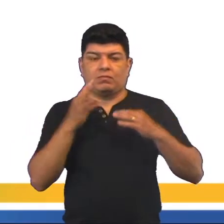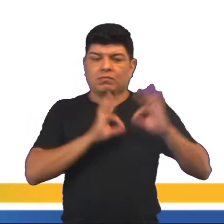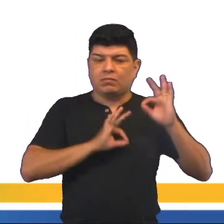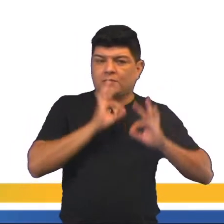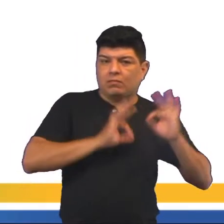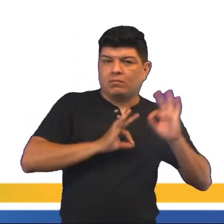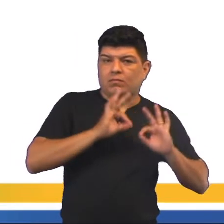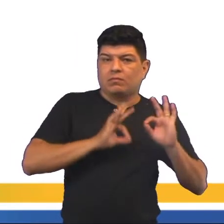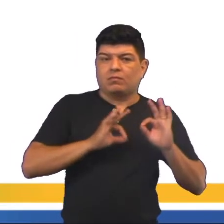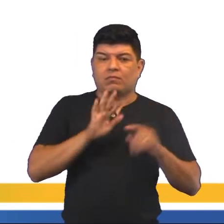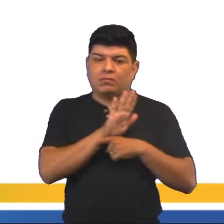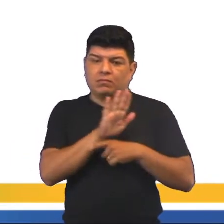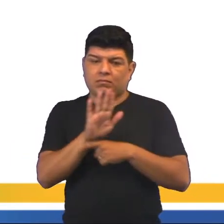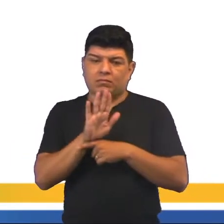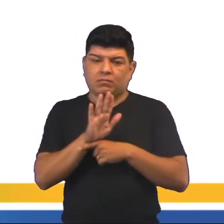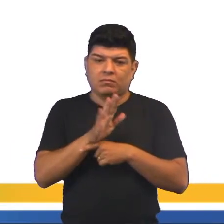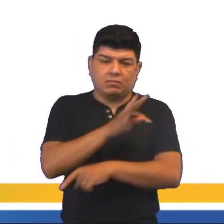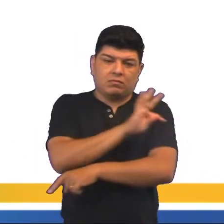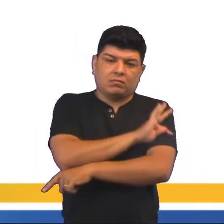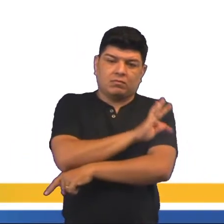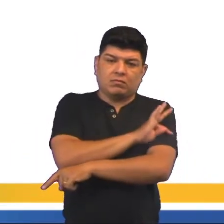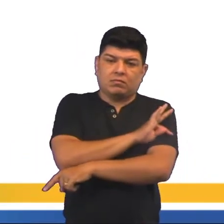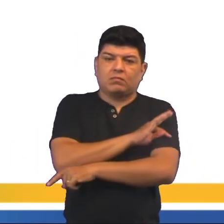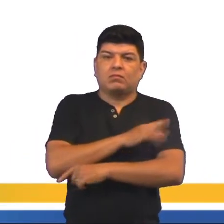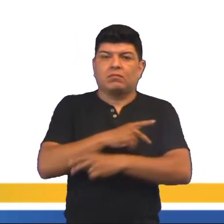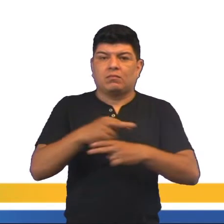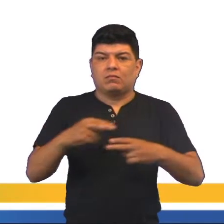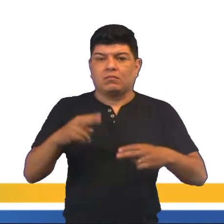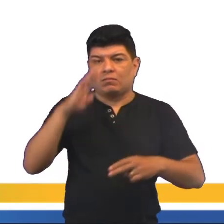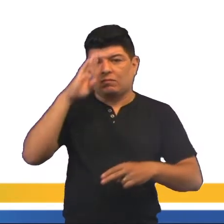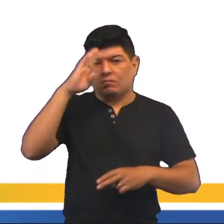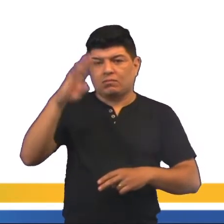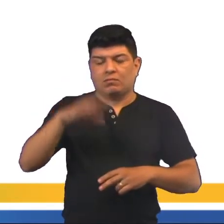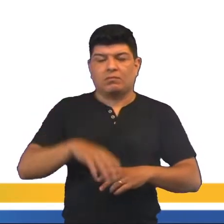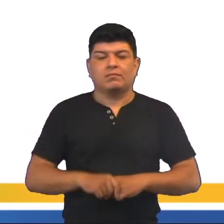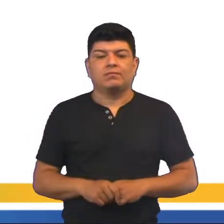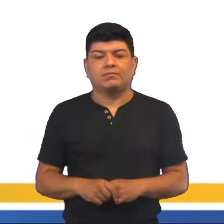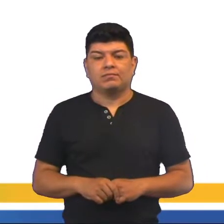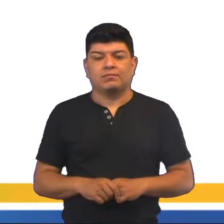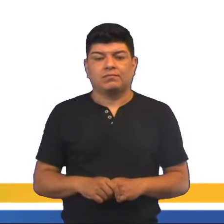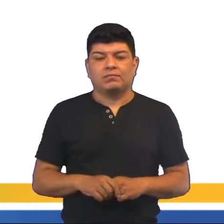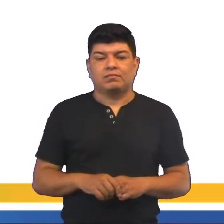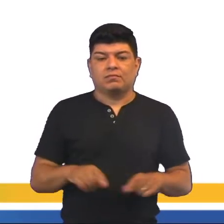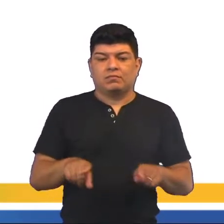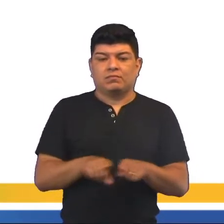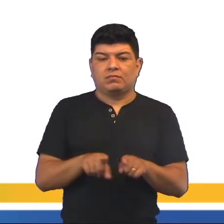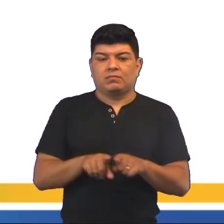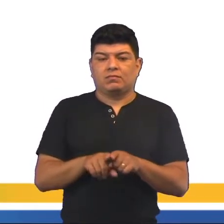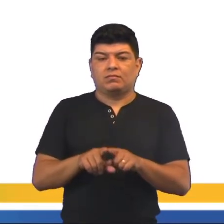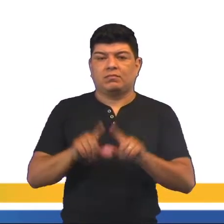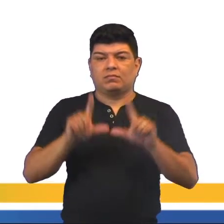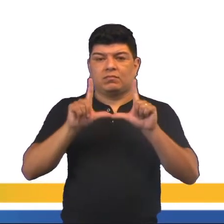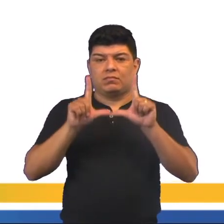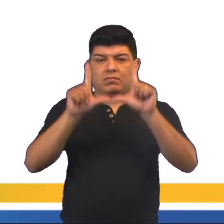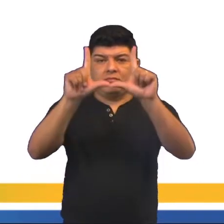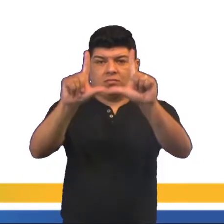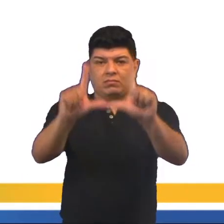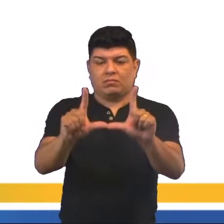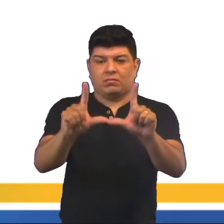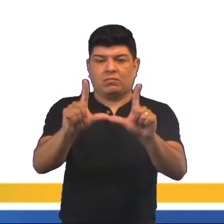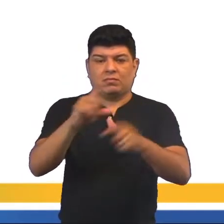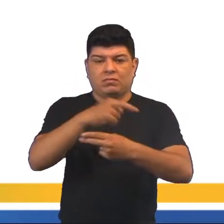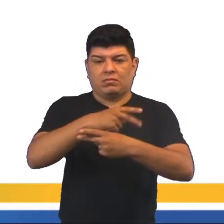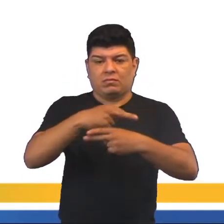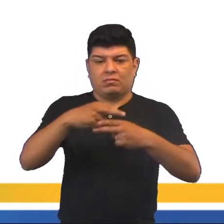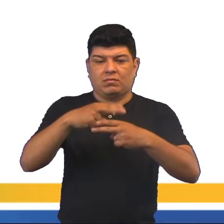cena, ajudados pelos técnicos das áreas respectivas. Temos o cenário, né? Conjunto de